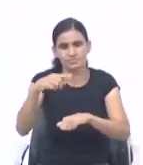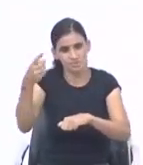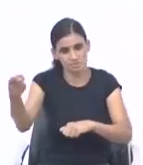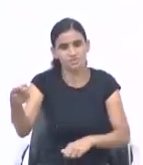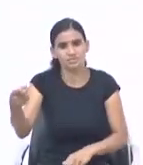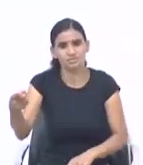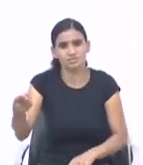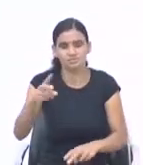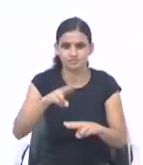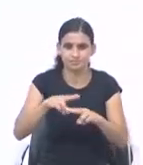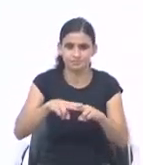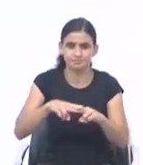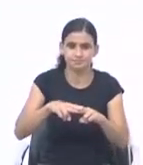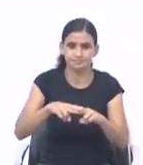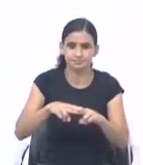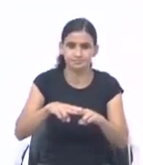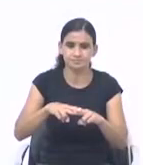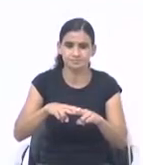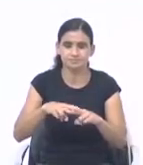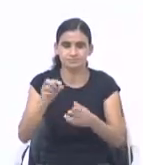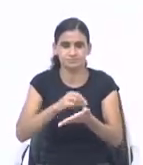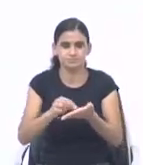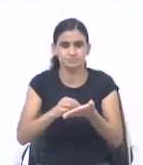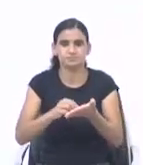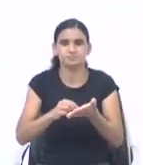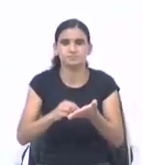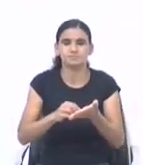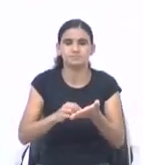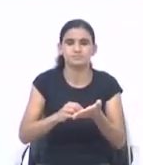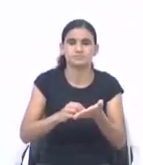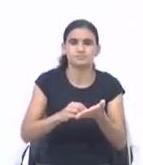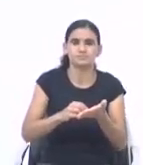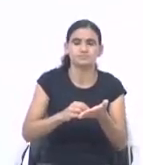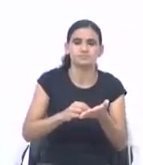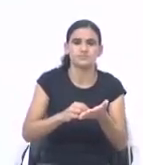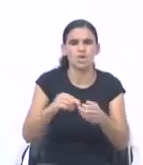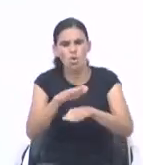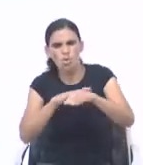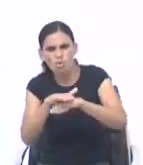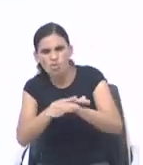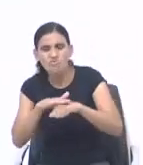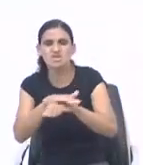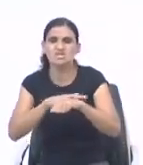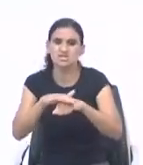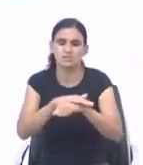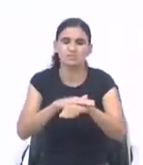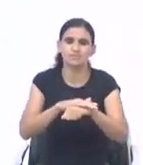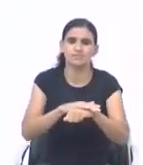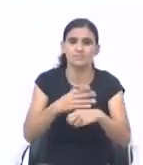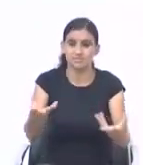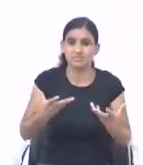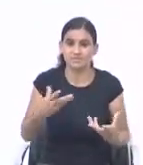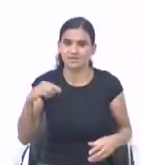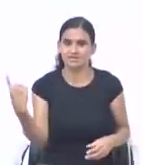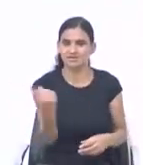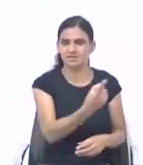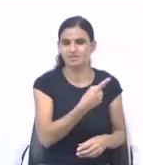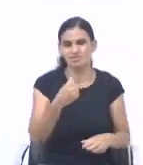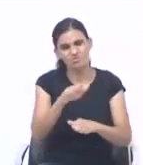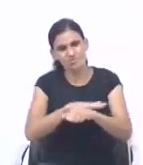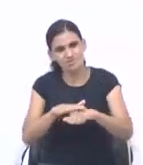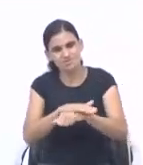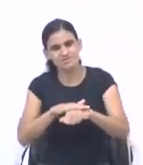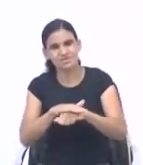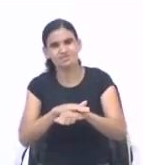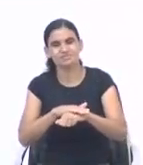assento-te já. E escreve cinquenta. O ele está fazendo? Negociando. Que é o que Deus quer de nós. Negociar.